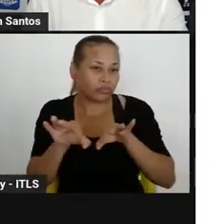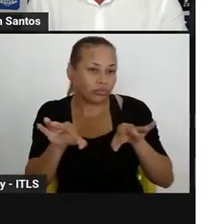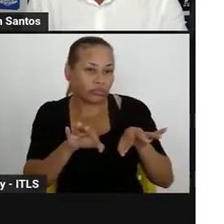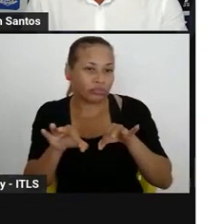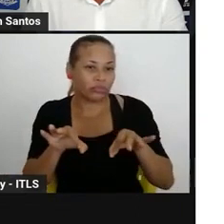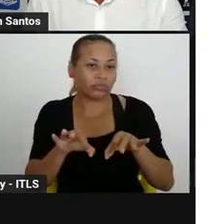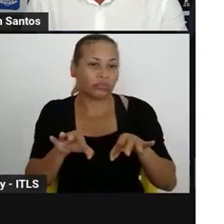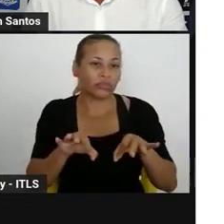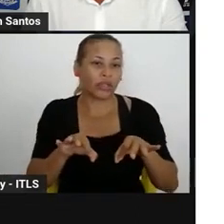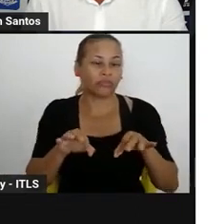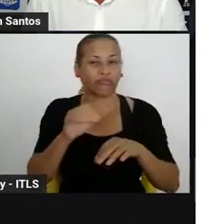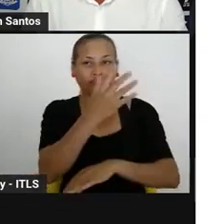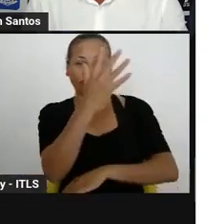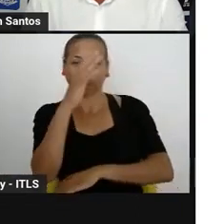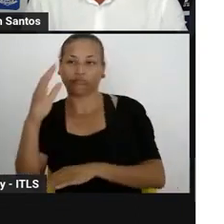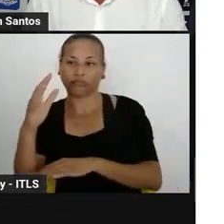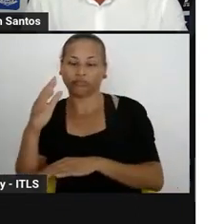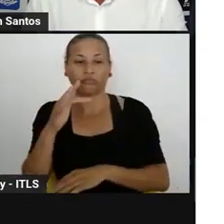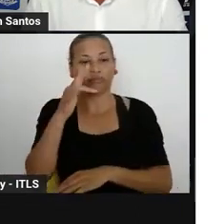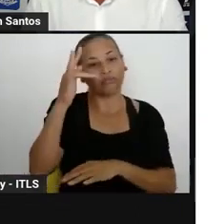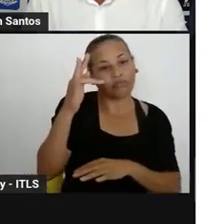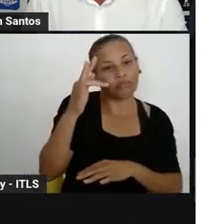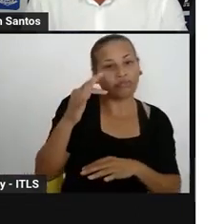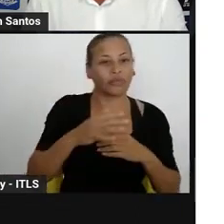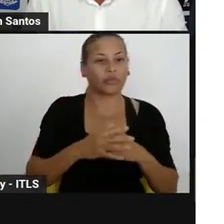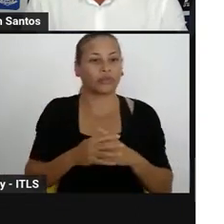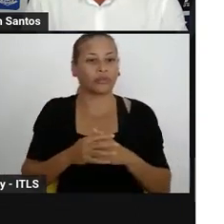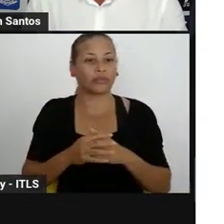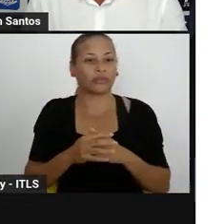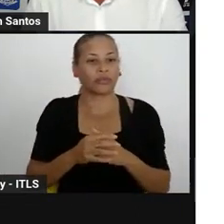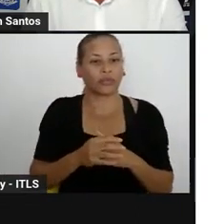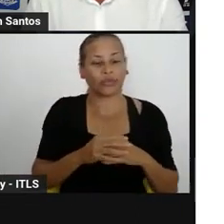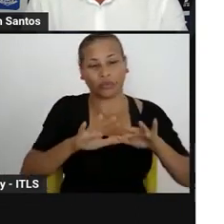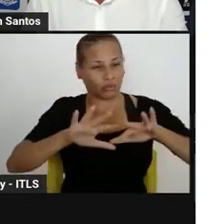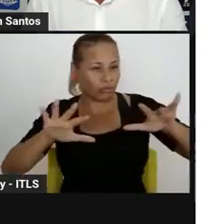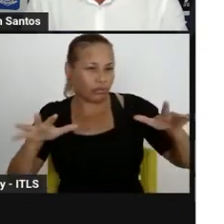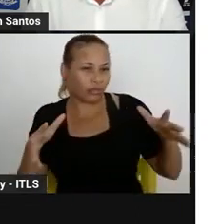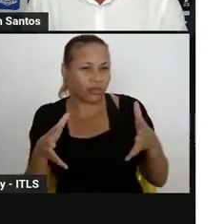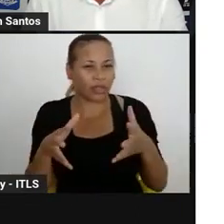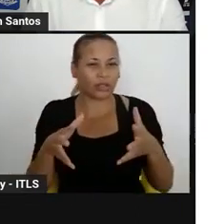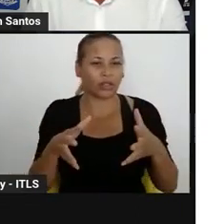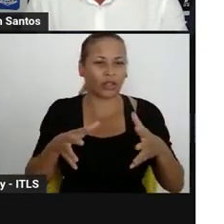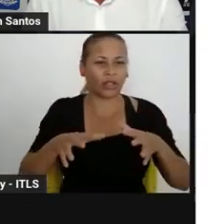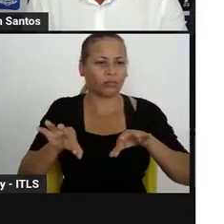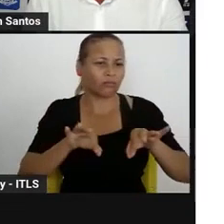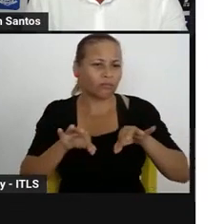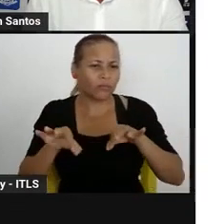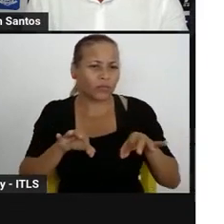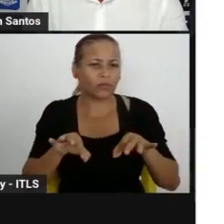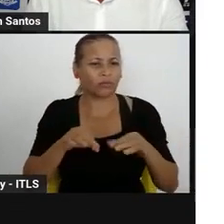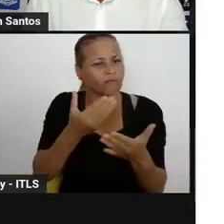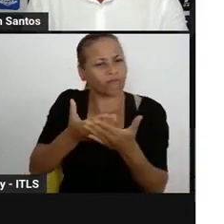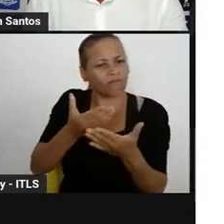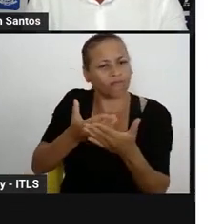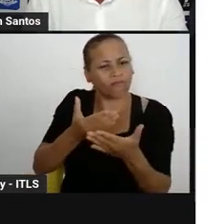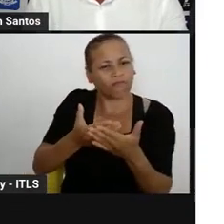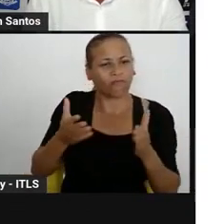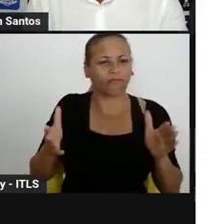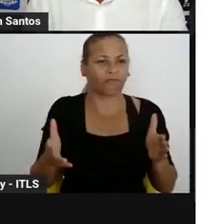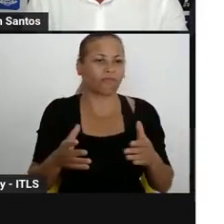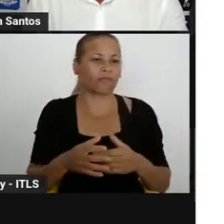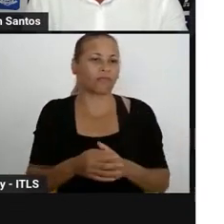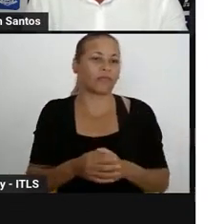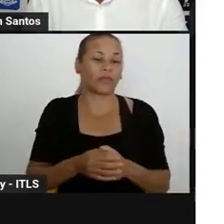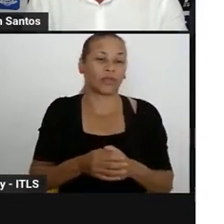com a natureza, numa percepção da realidade ambiental, uma educação ambiental ao meio